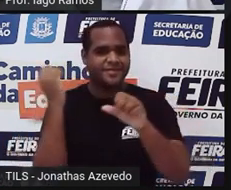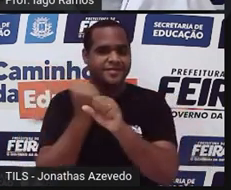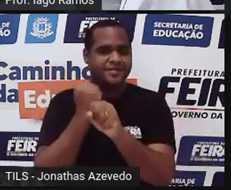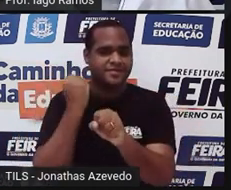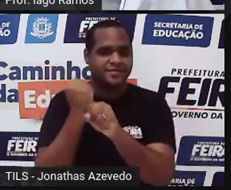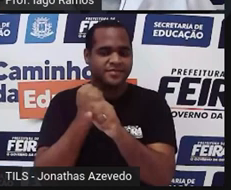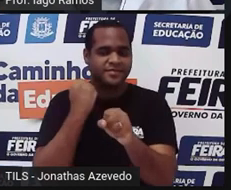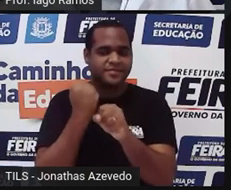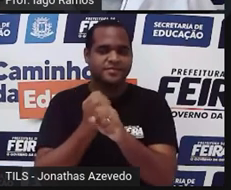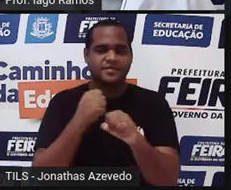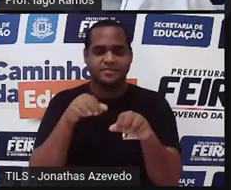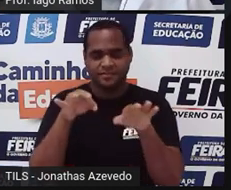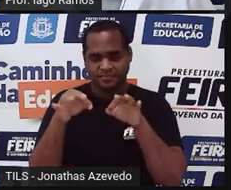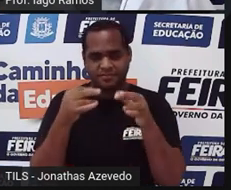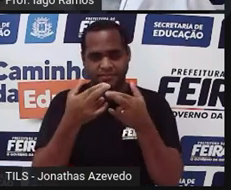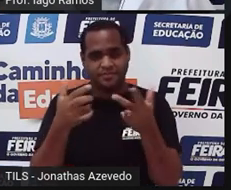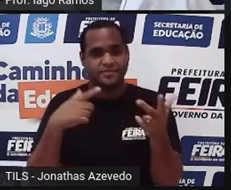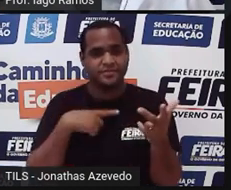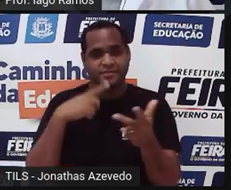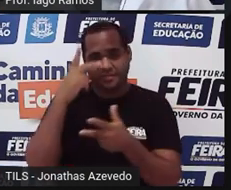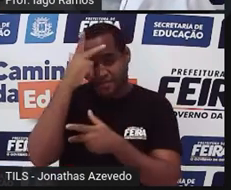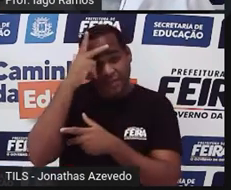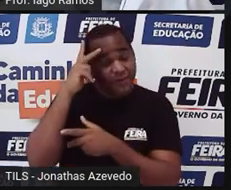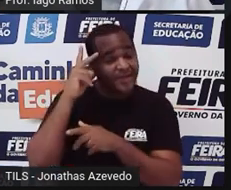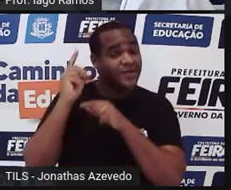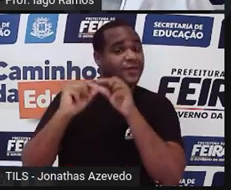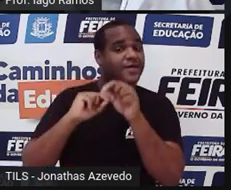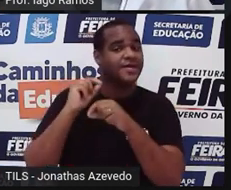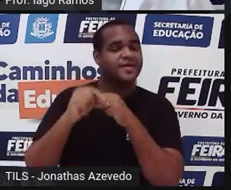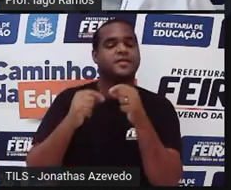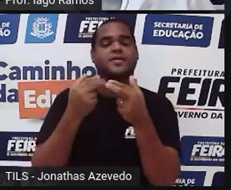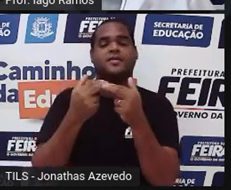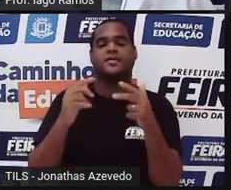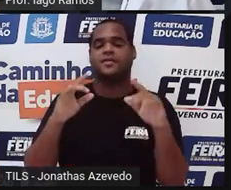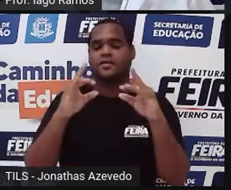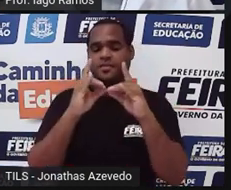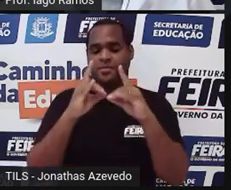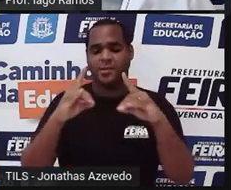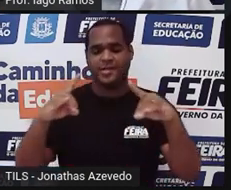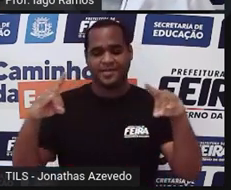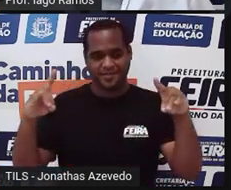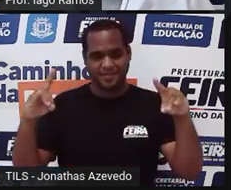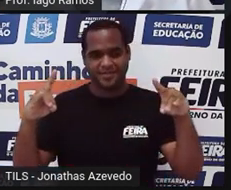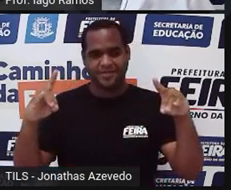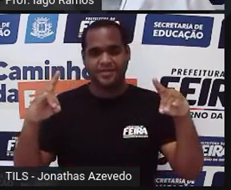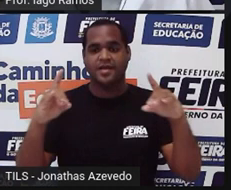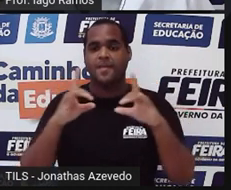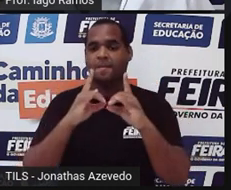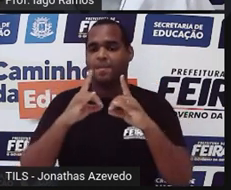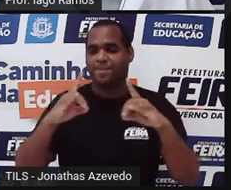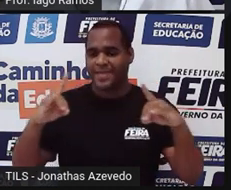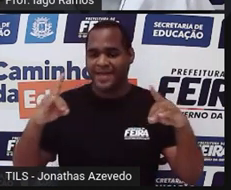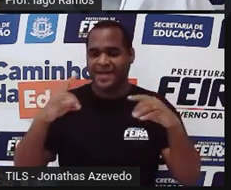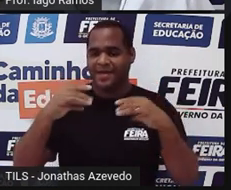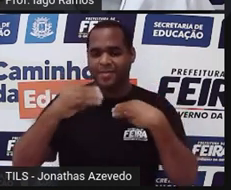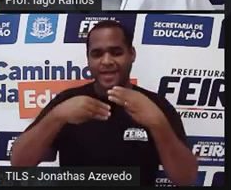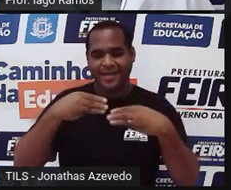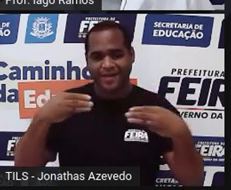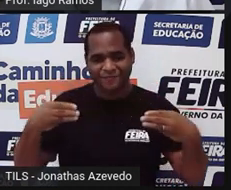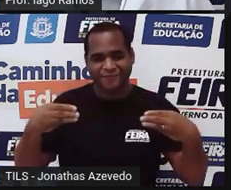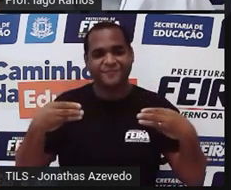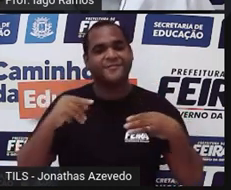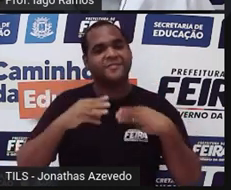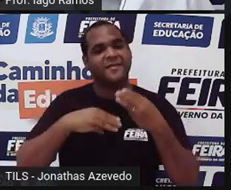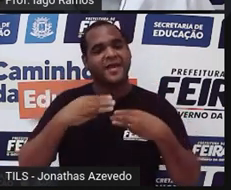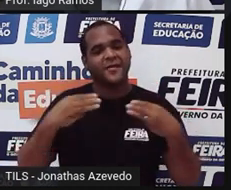Olha só o que essas pessoas fizeram. Fizeram uma ponte de macarrão, macarrão mesmo. E olha só o